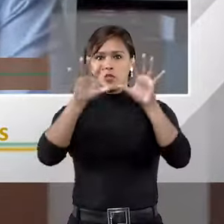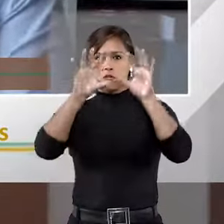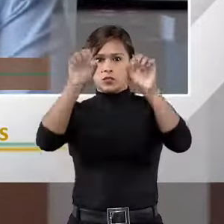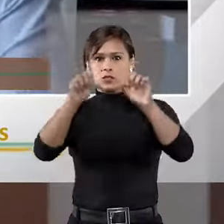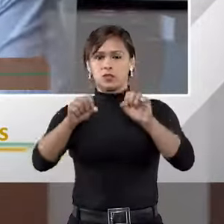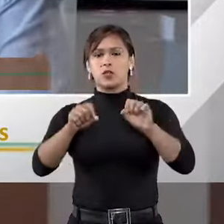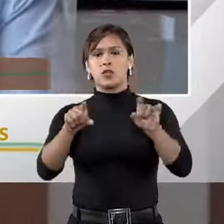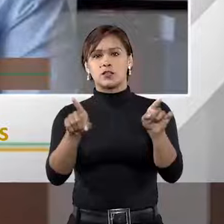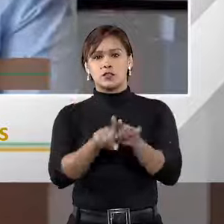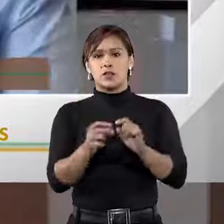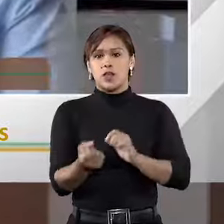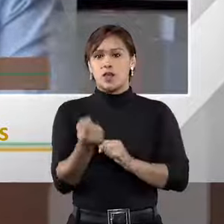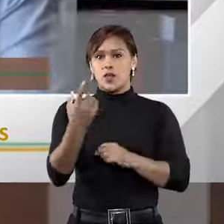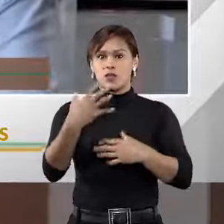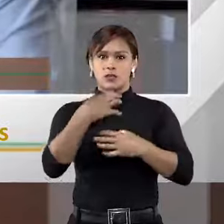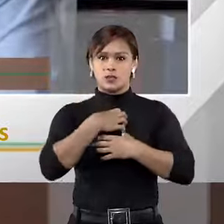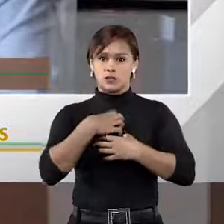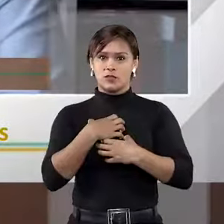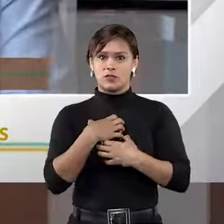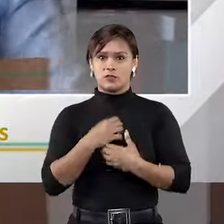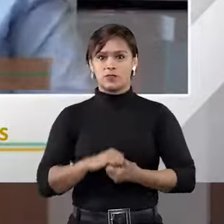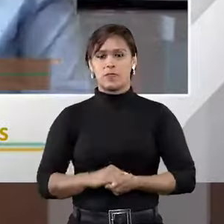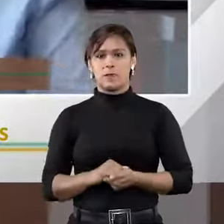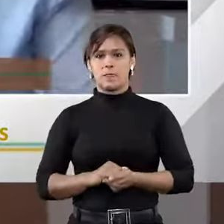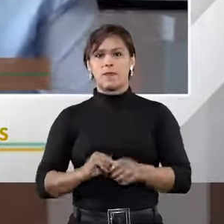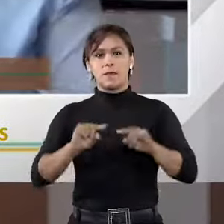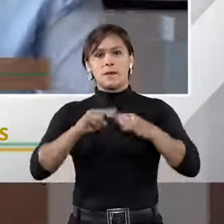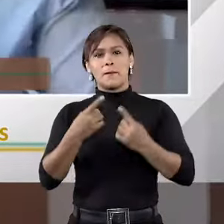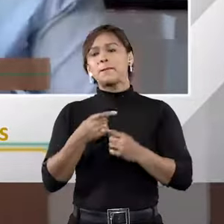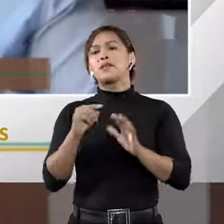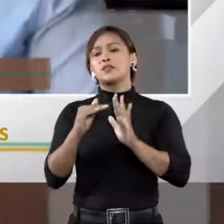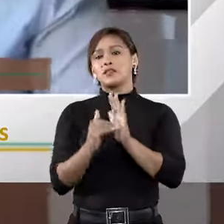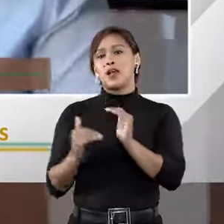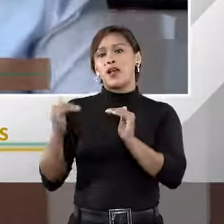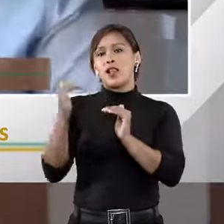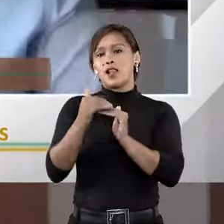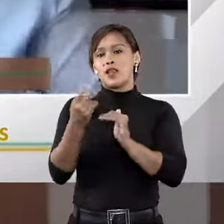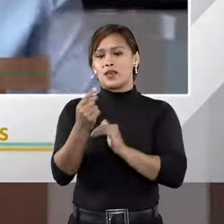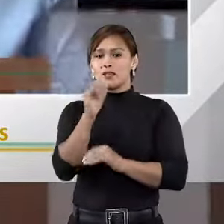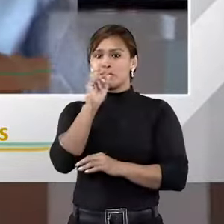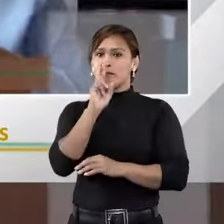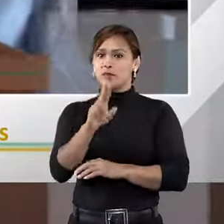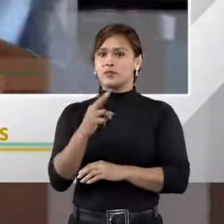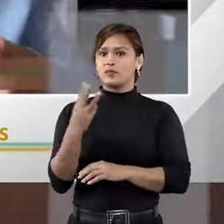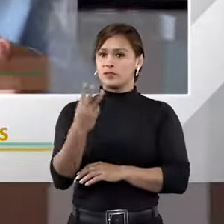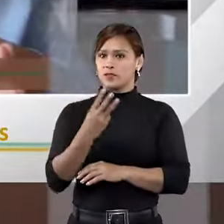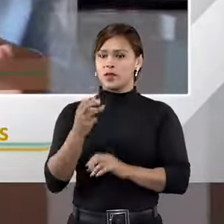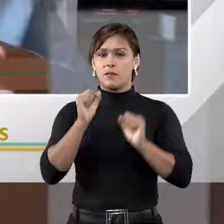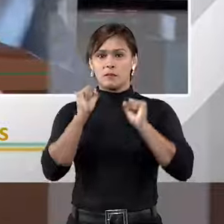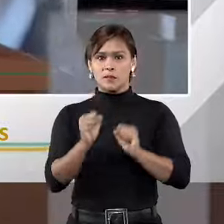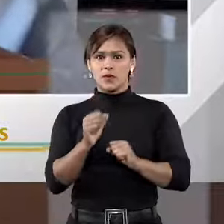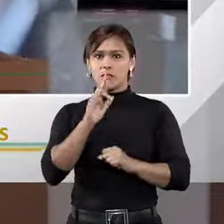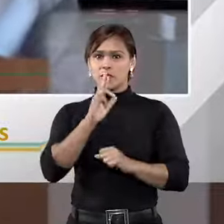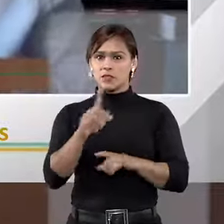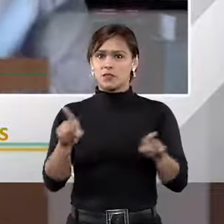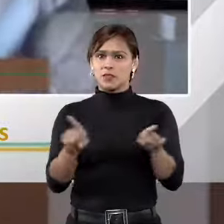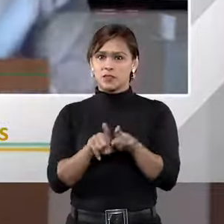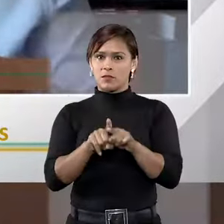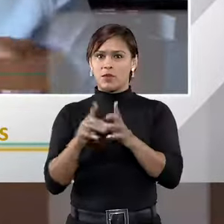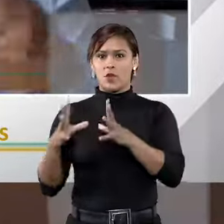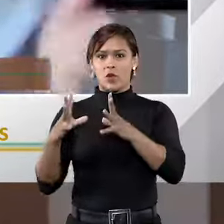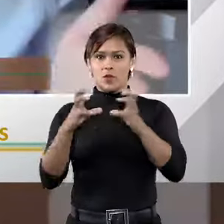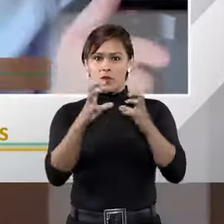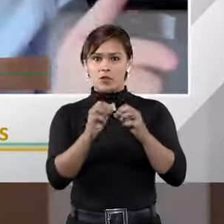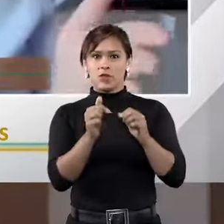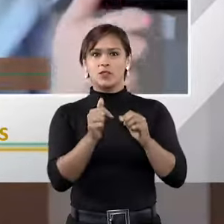administrativos é uma dessas formas. Só que além da solução por terceiro, você pode resolver os seus conflitos